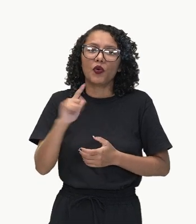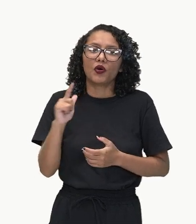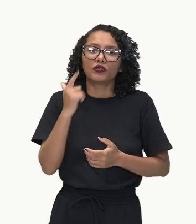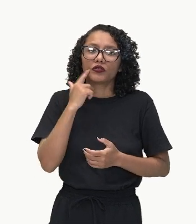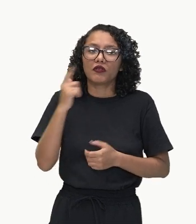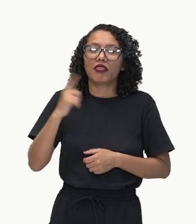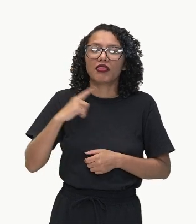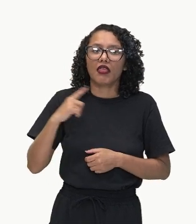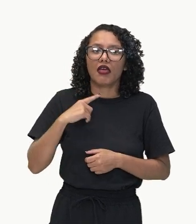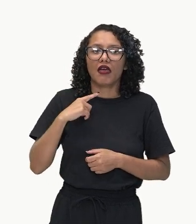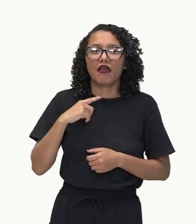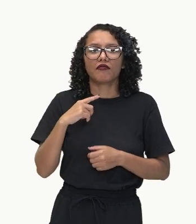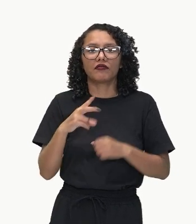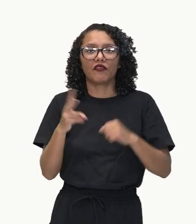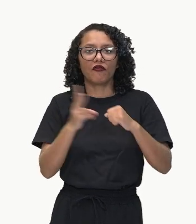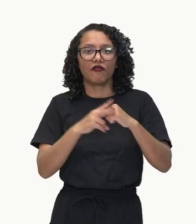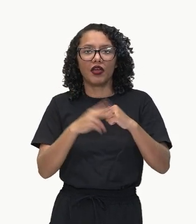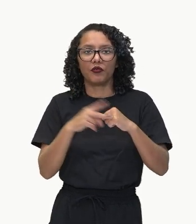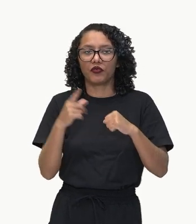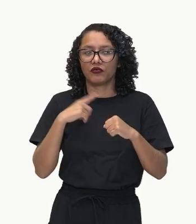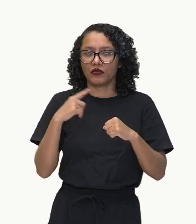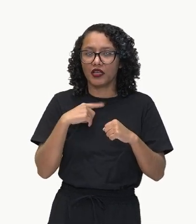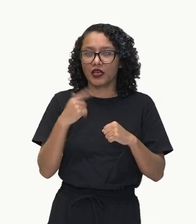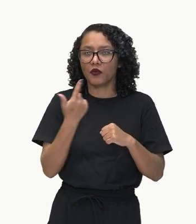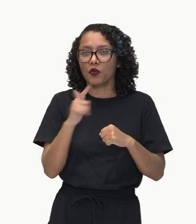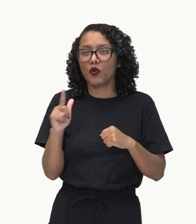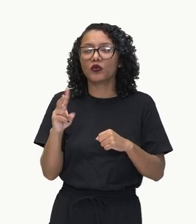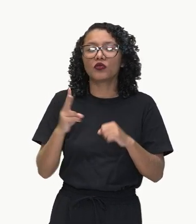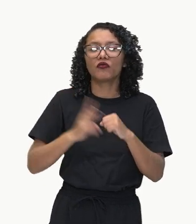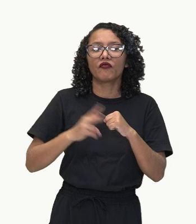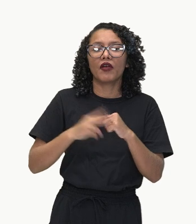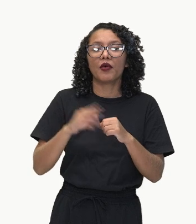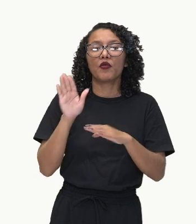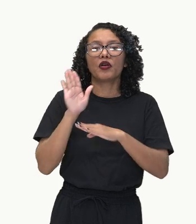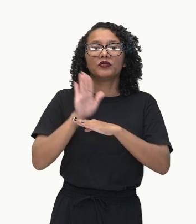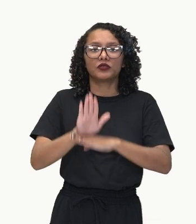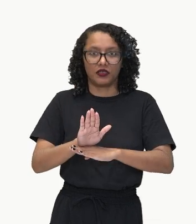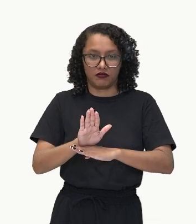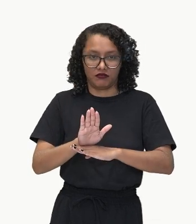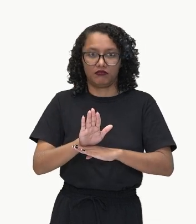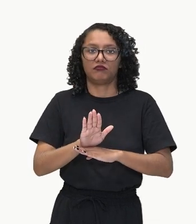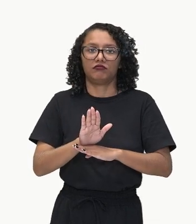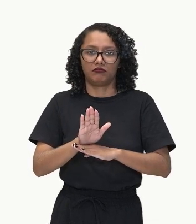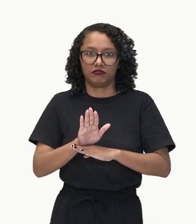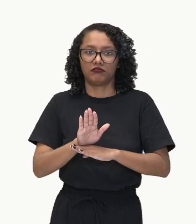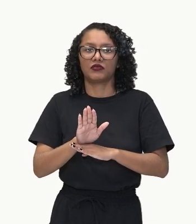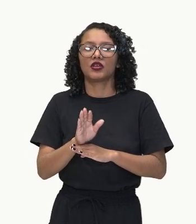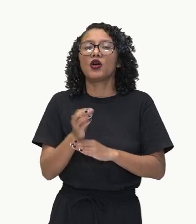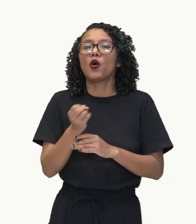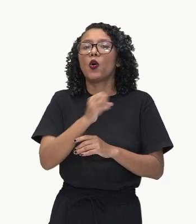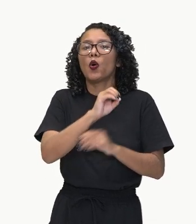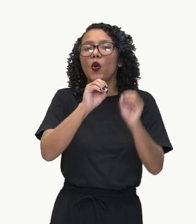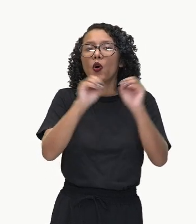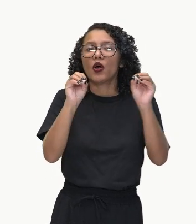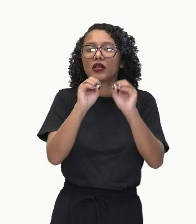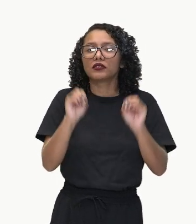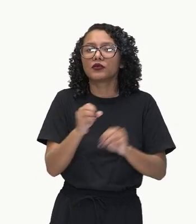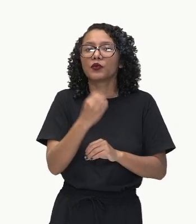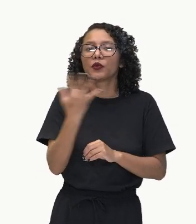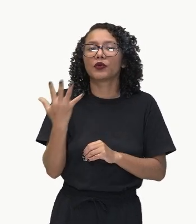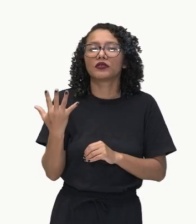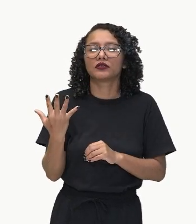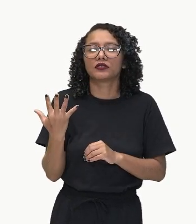minhas próprias ideias. Eu ajudo com as minhas roupas. Temos quantas orações aí? Uma,